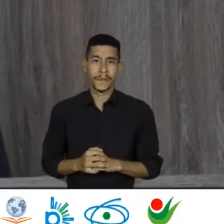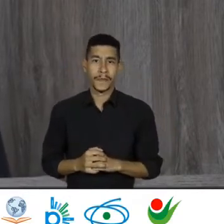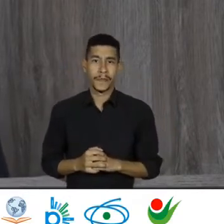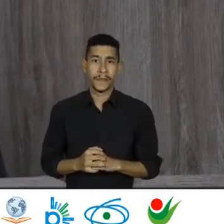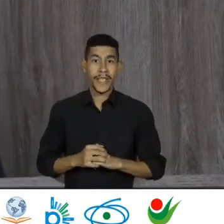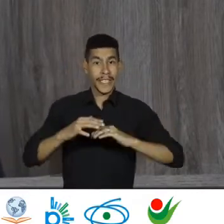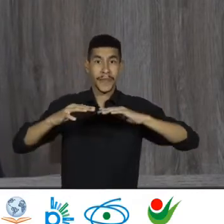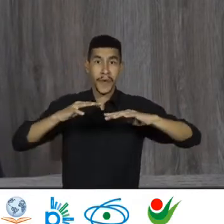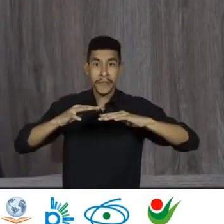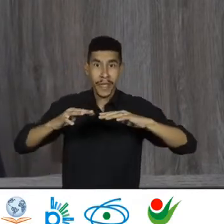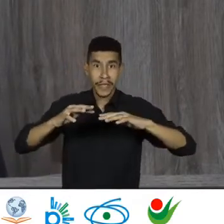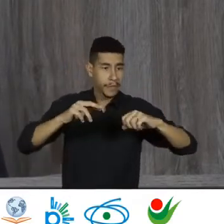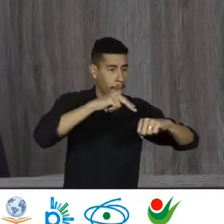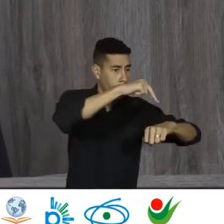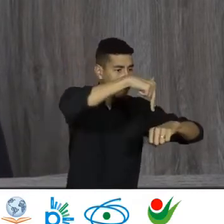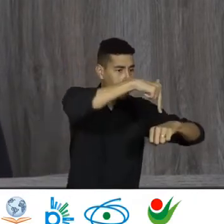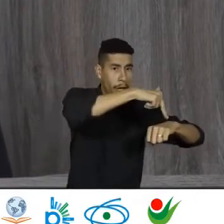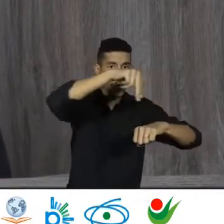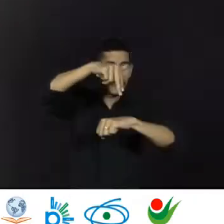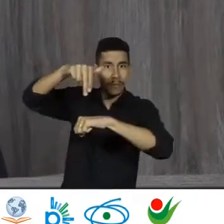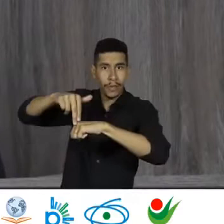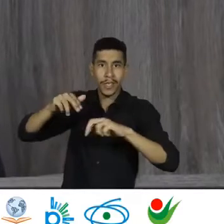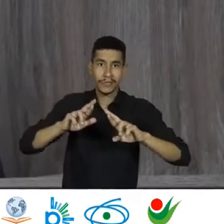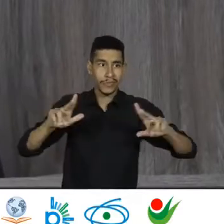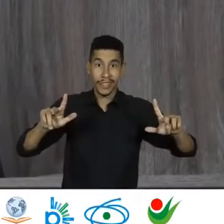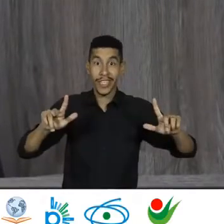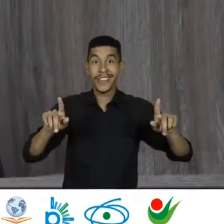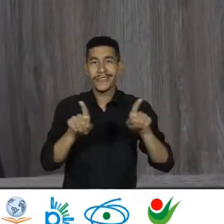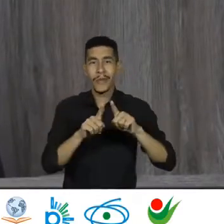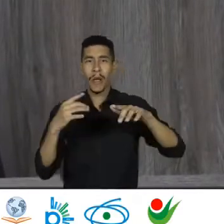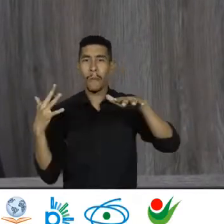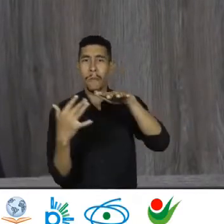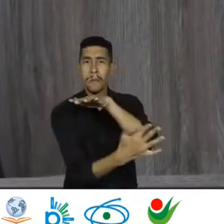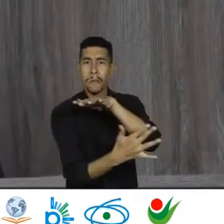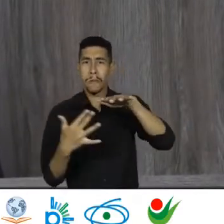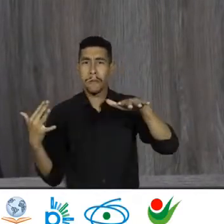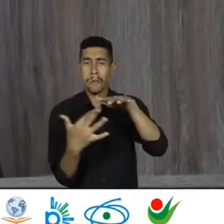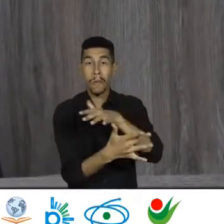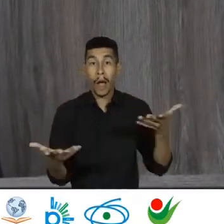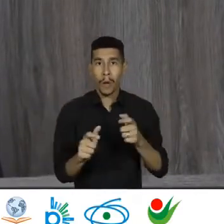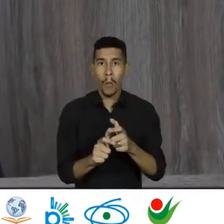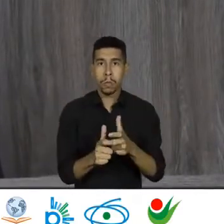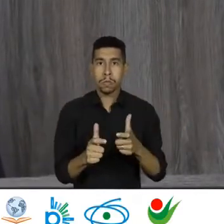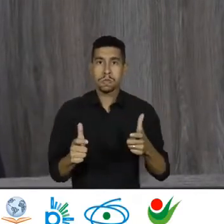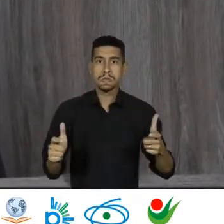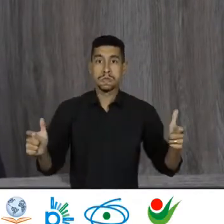transnacionais e os fluxos de pessoas têm apenas aumentado.